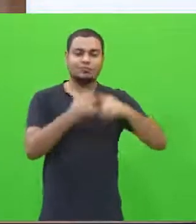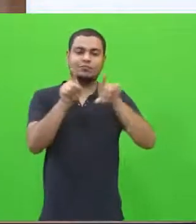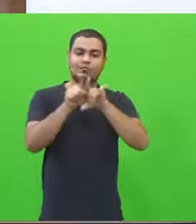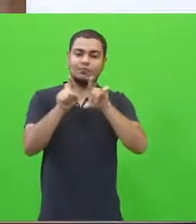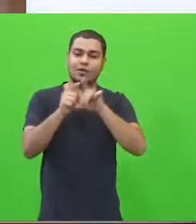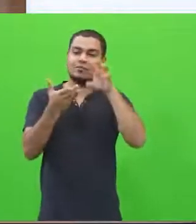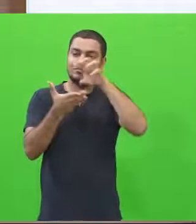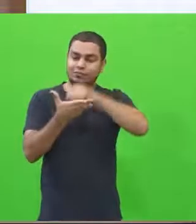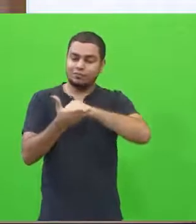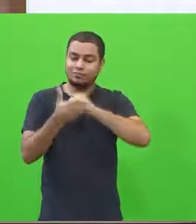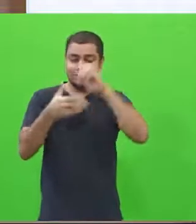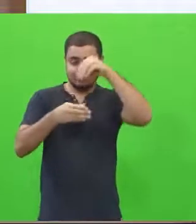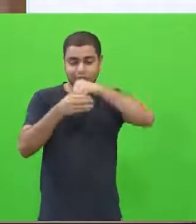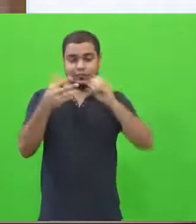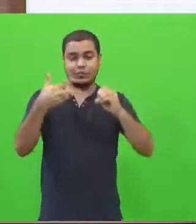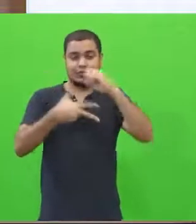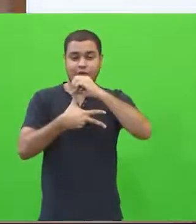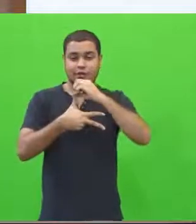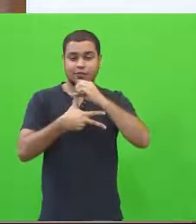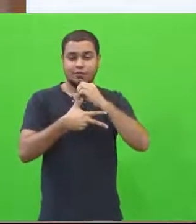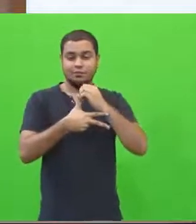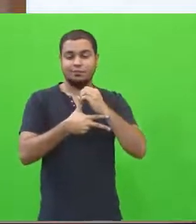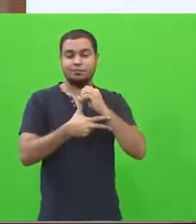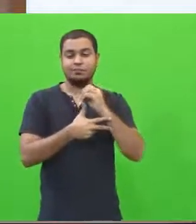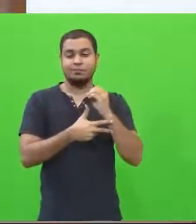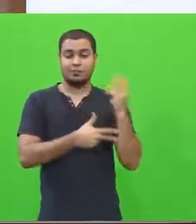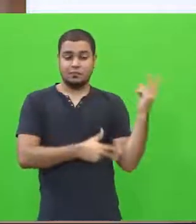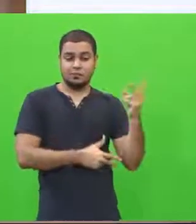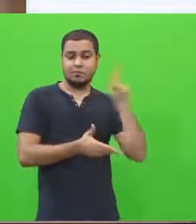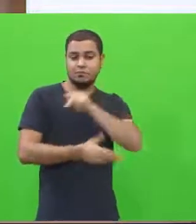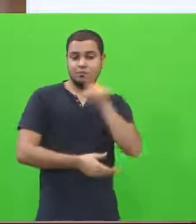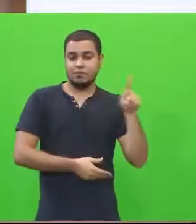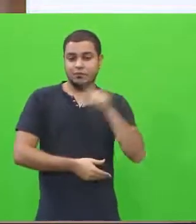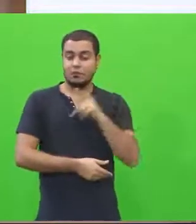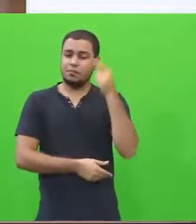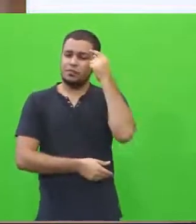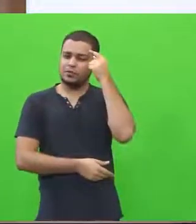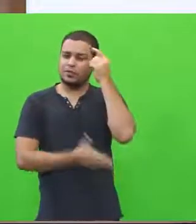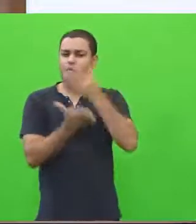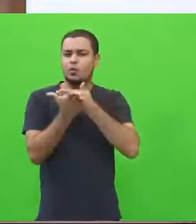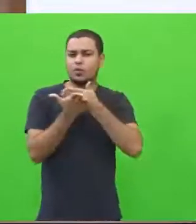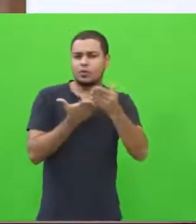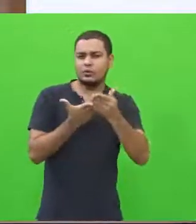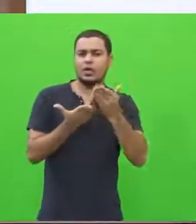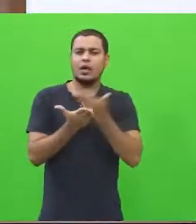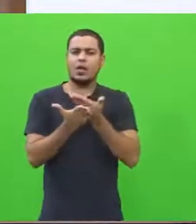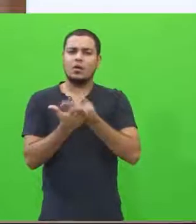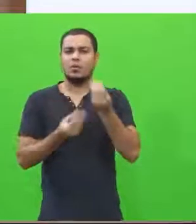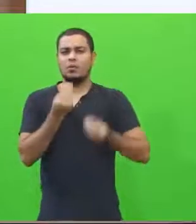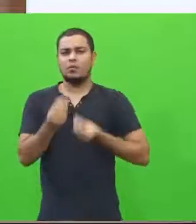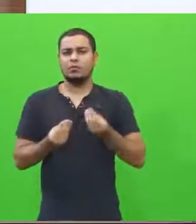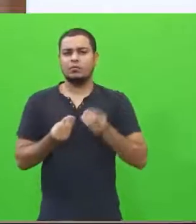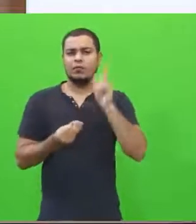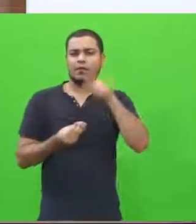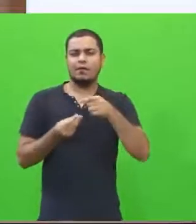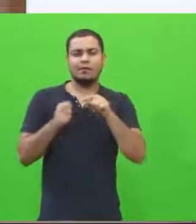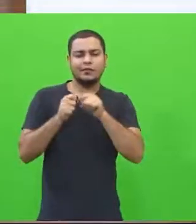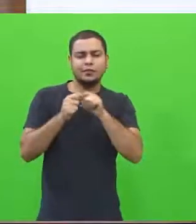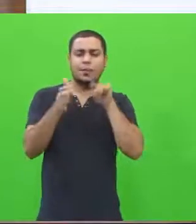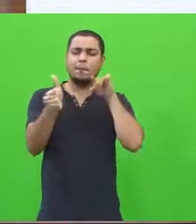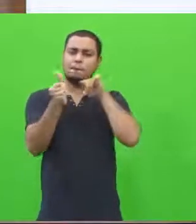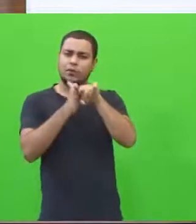inscreveram ao Enem. Eu e Carol, nós pensamos iniciar a aula com vocês fazendo um